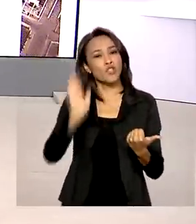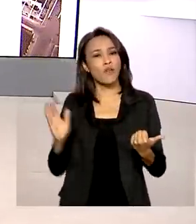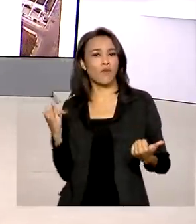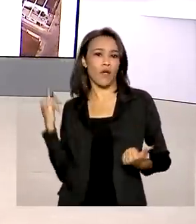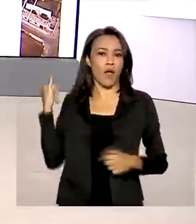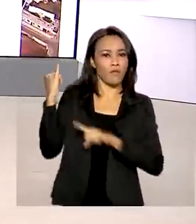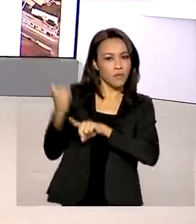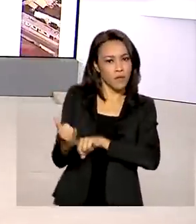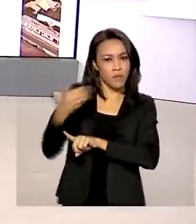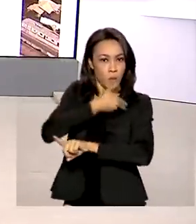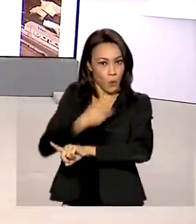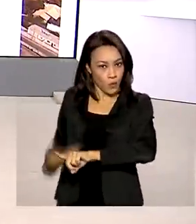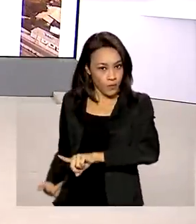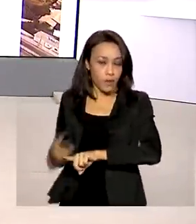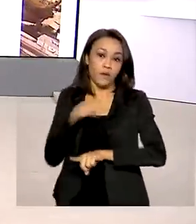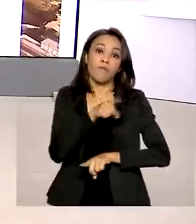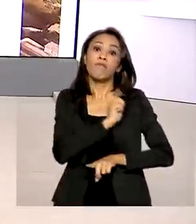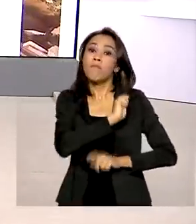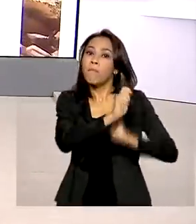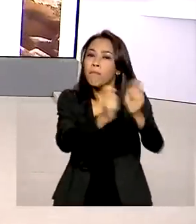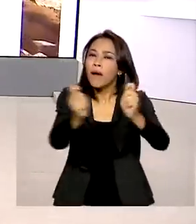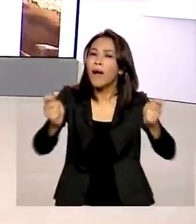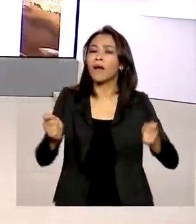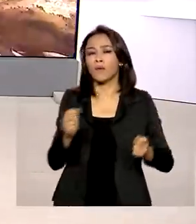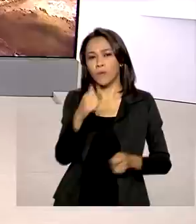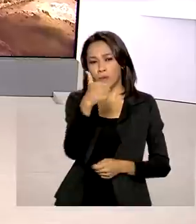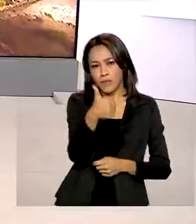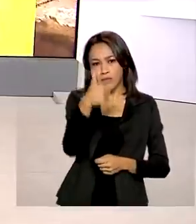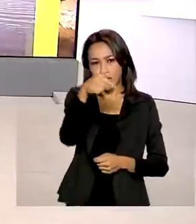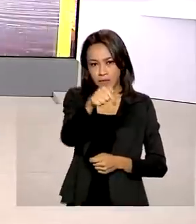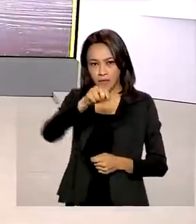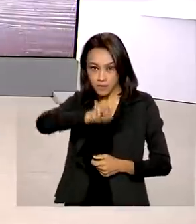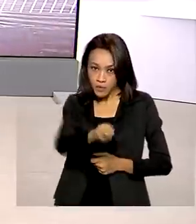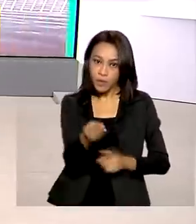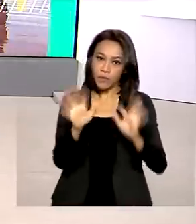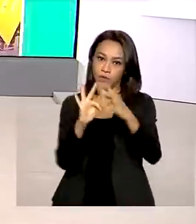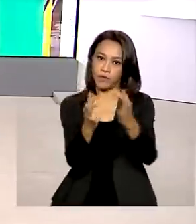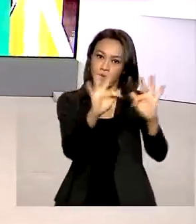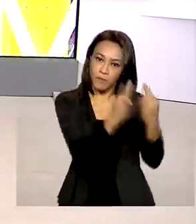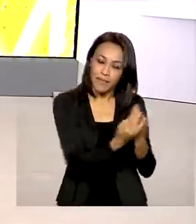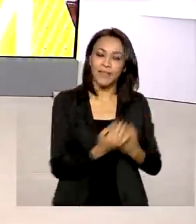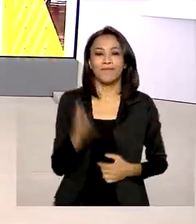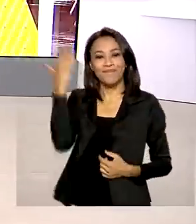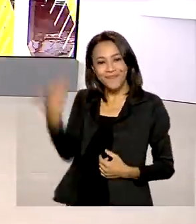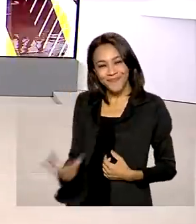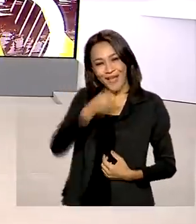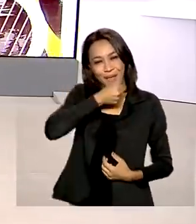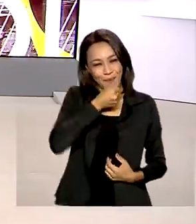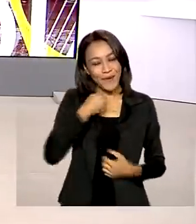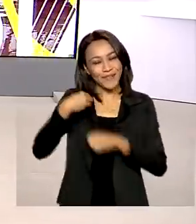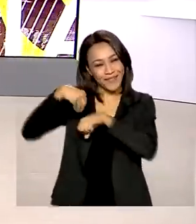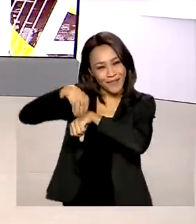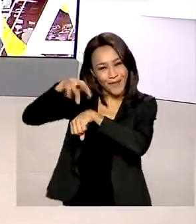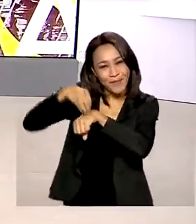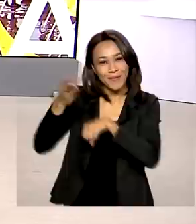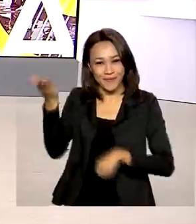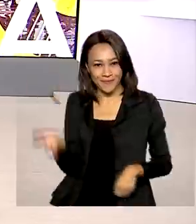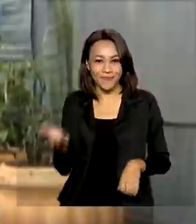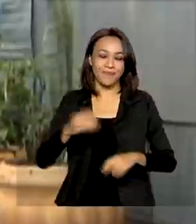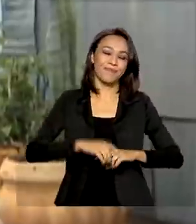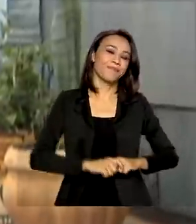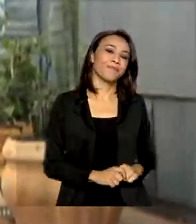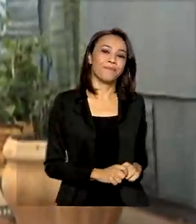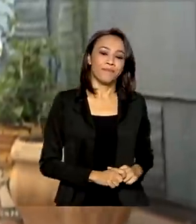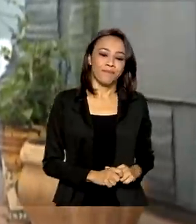O benefício deve ser pago a aproximadamente 17 milhões de famílias. A repórter Luana Karen traz outros detalhes.